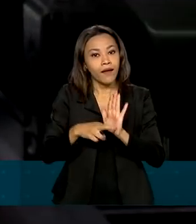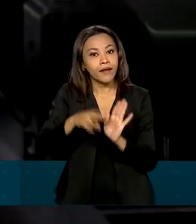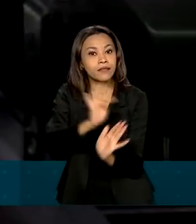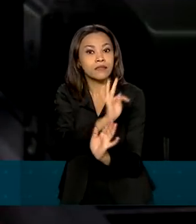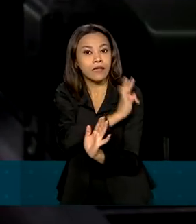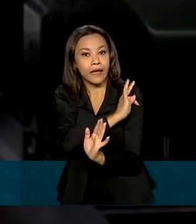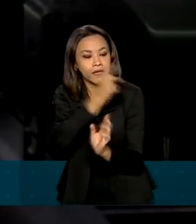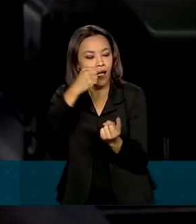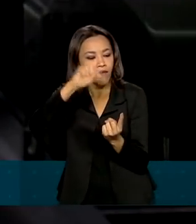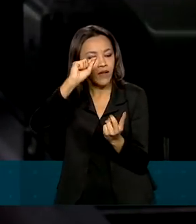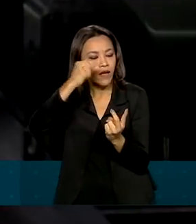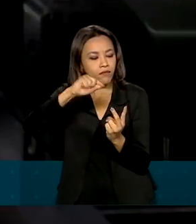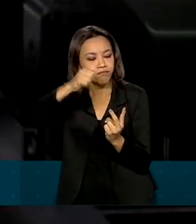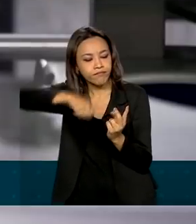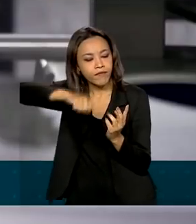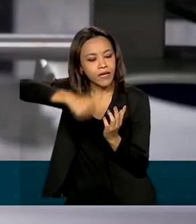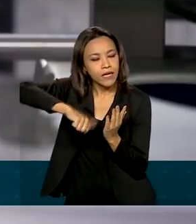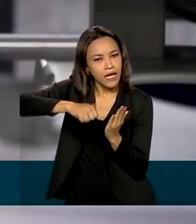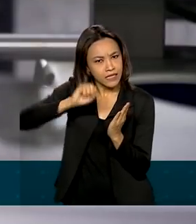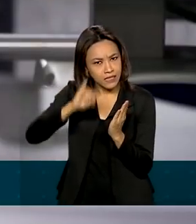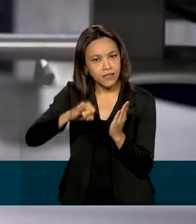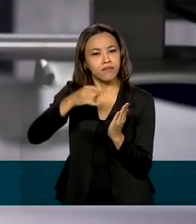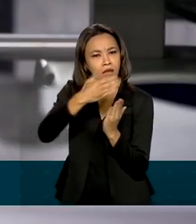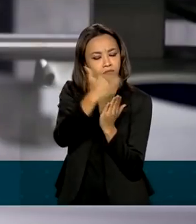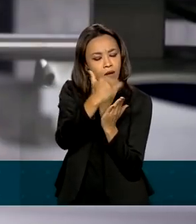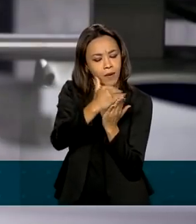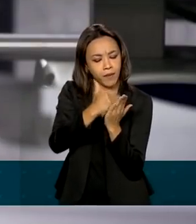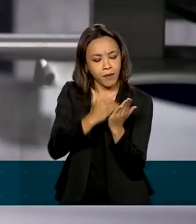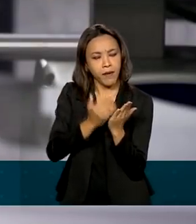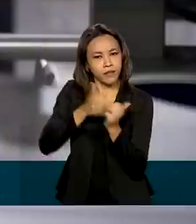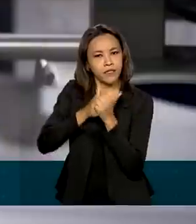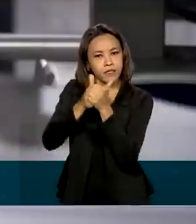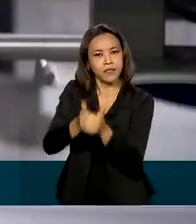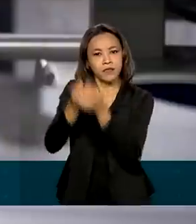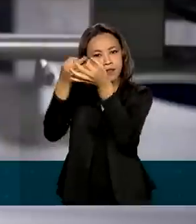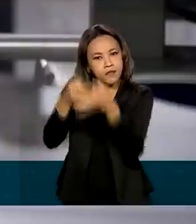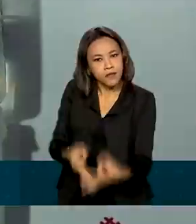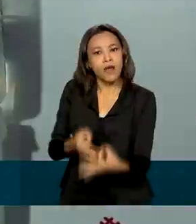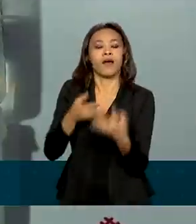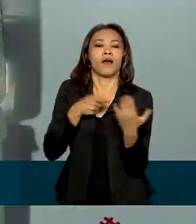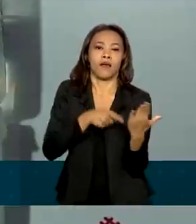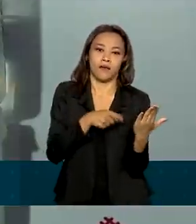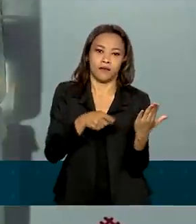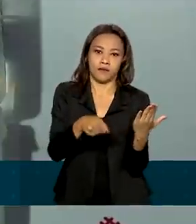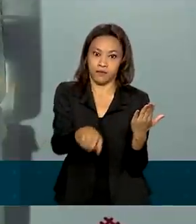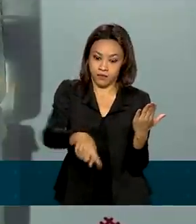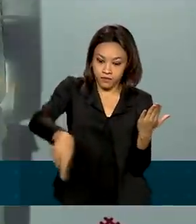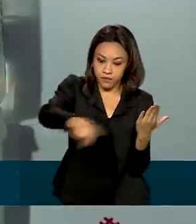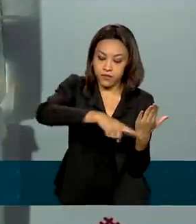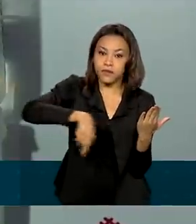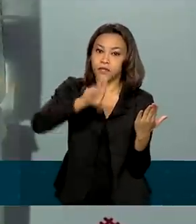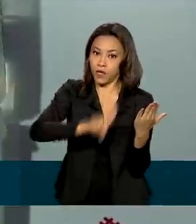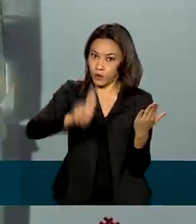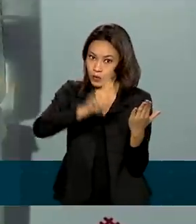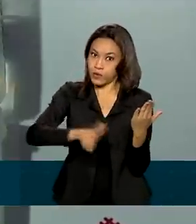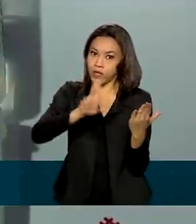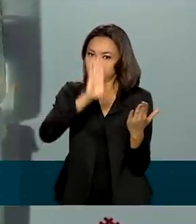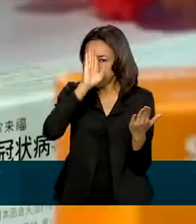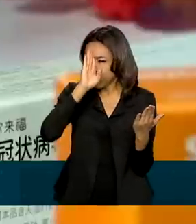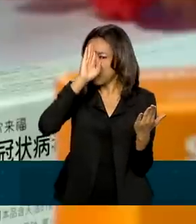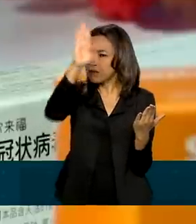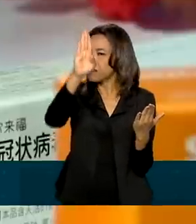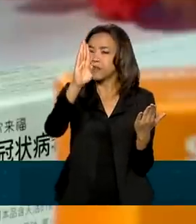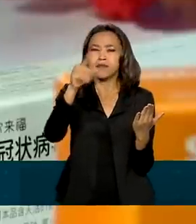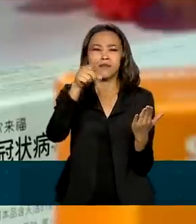para avaliar se a fabricação da vacina transcorre de acordo com o regulamento de boas práticas e regras utilizadas pelas principais